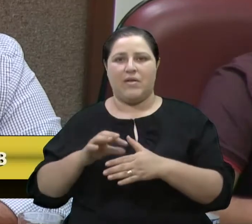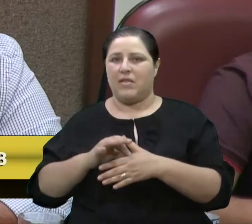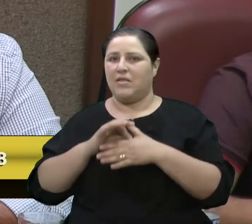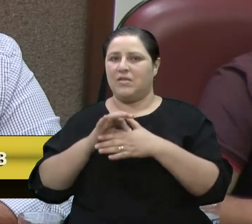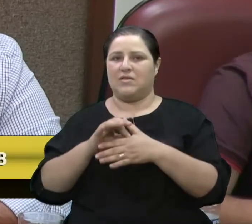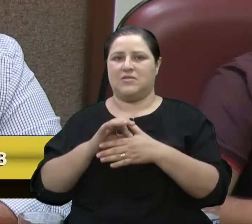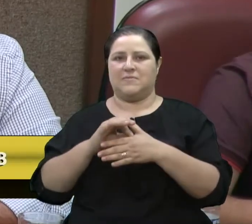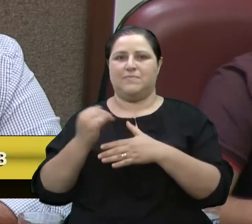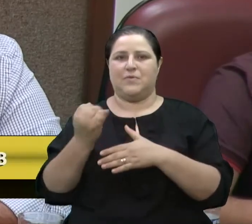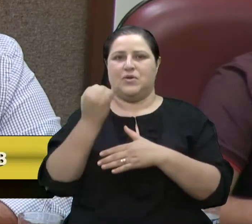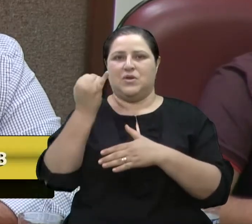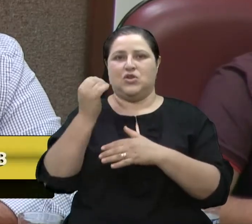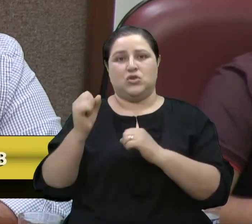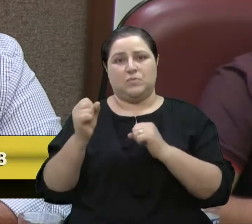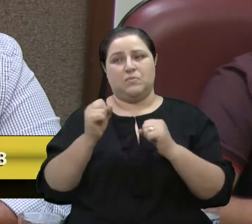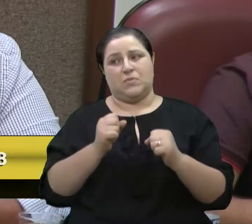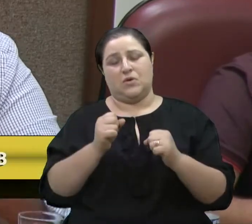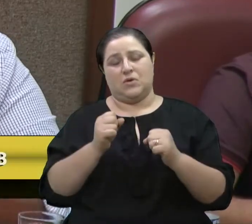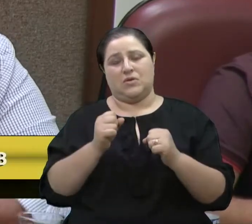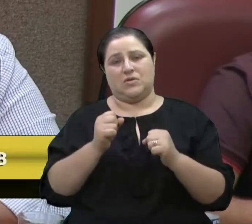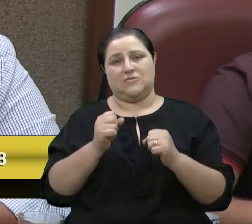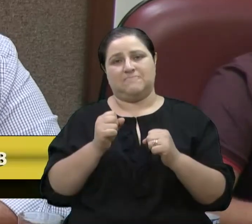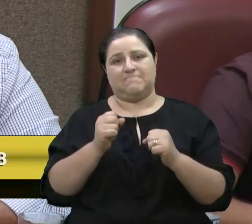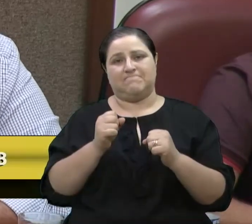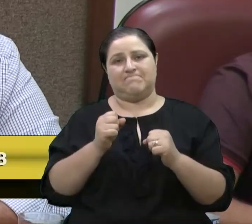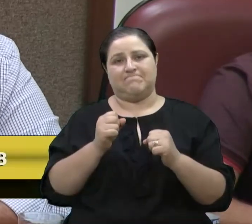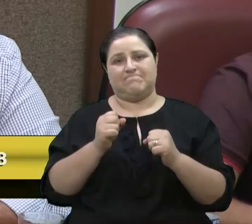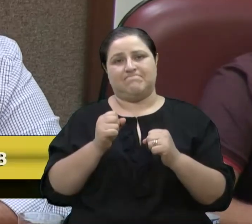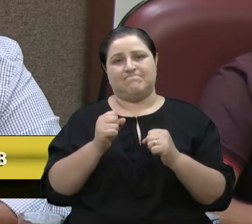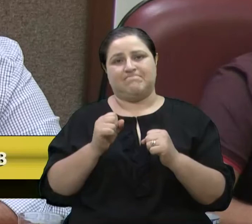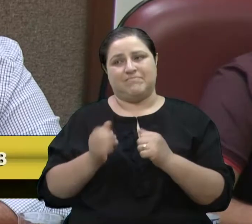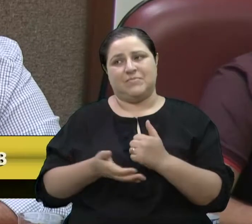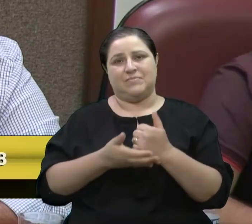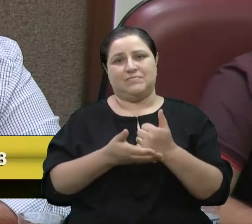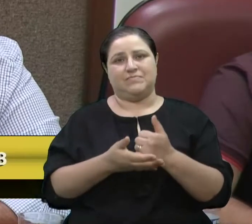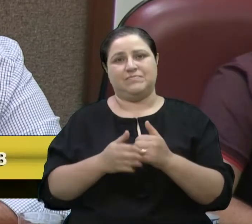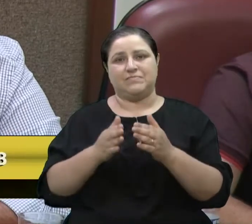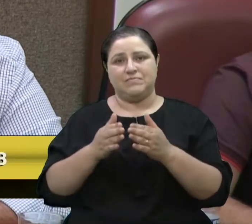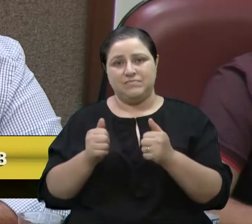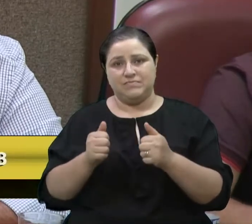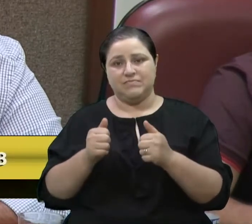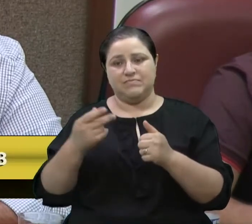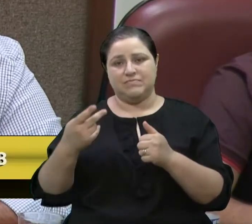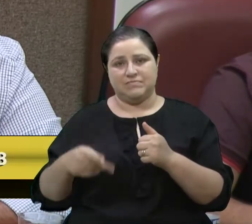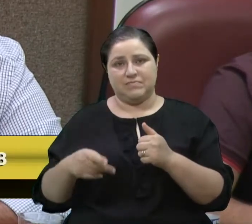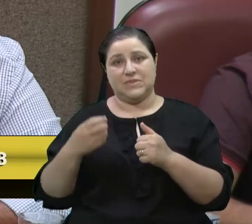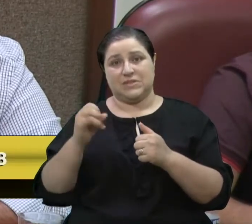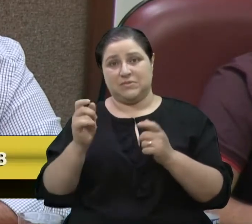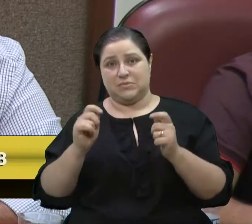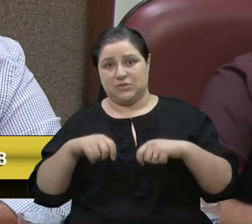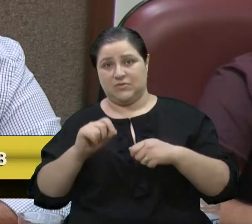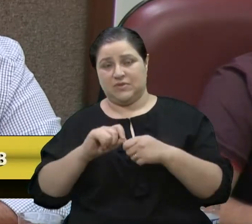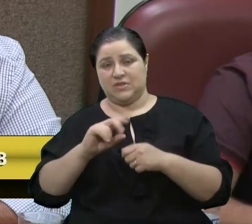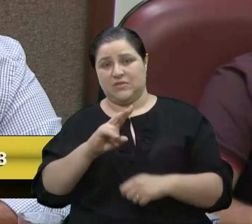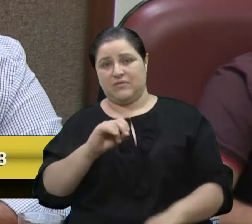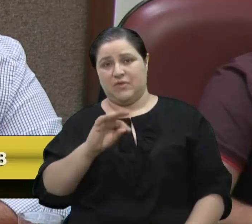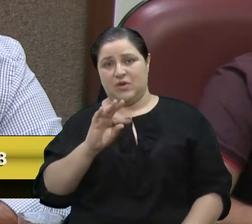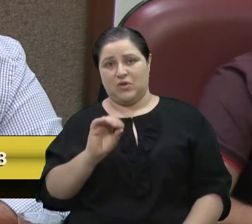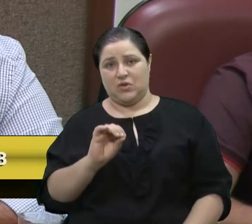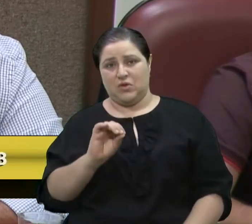poderia estar nos... Então, solicito aí, se for possível, fazer esse voto